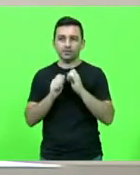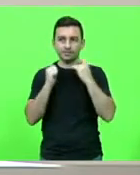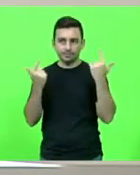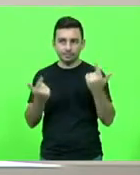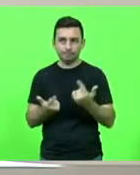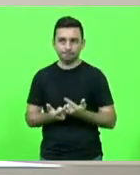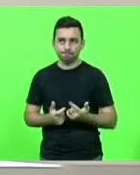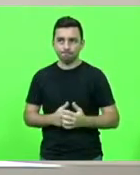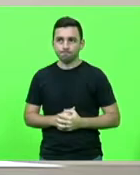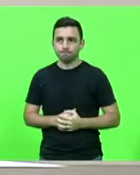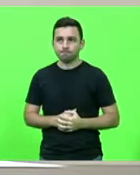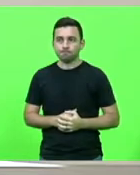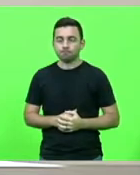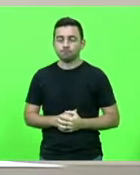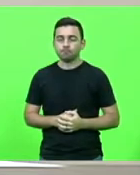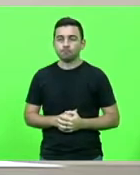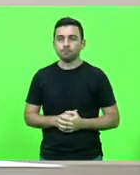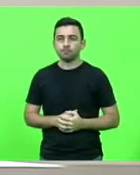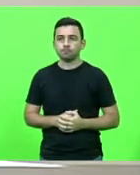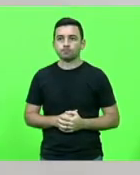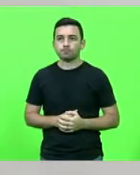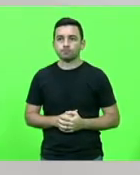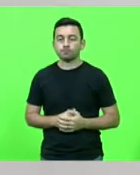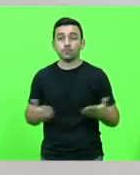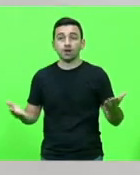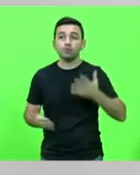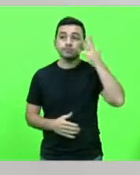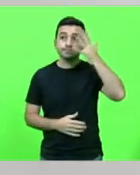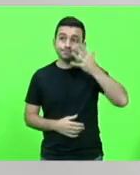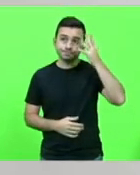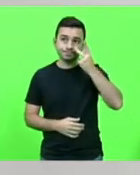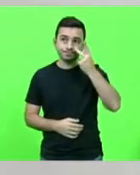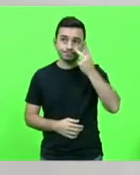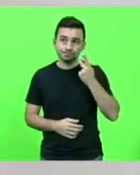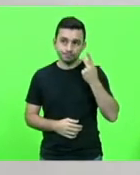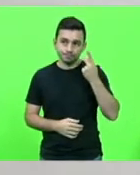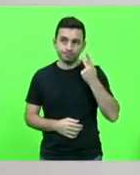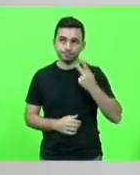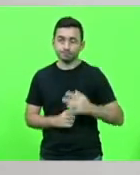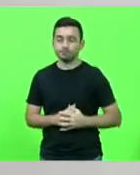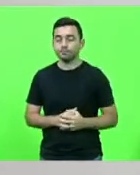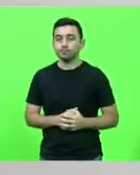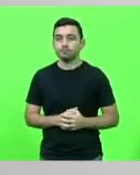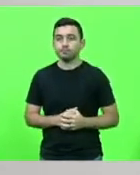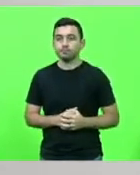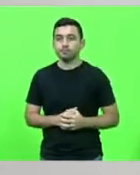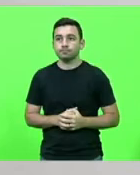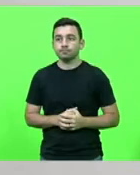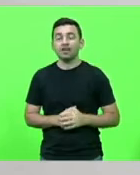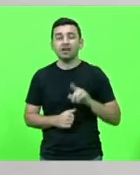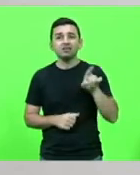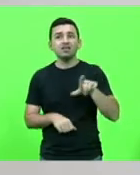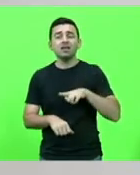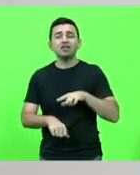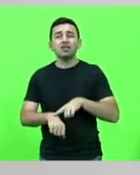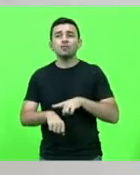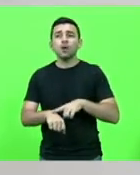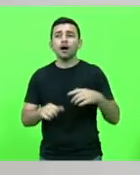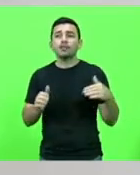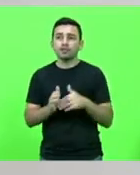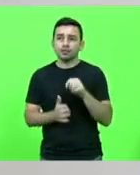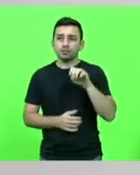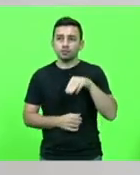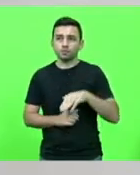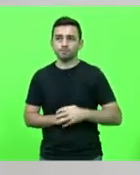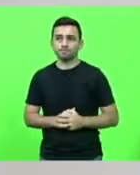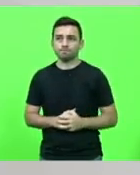Legislativa com a palavra deputado Celso Zuck vossa excelência tem tempo de até dez minutos